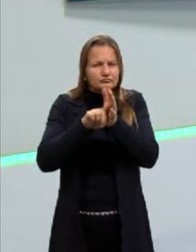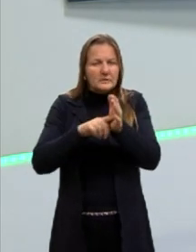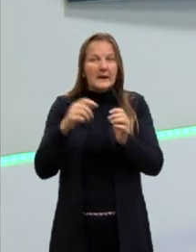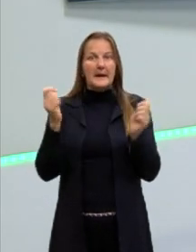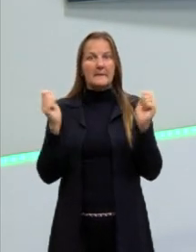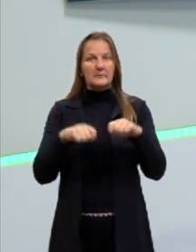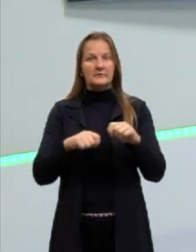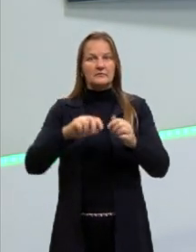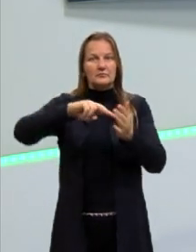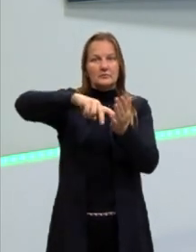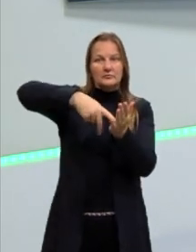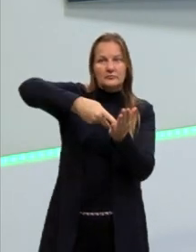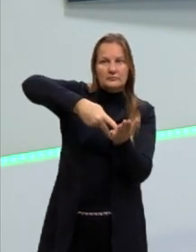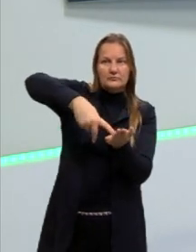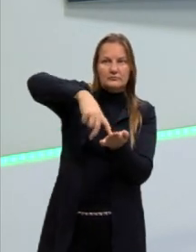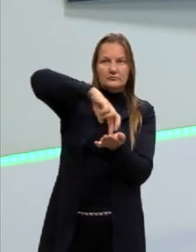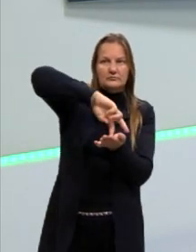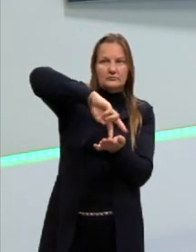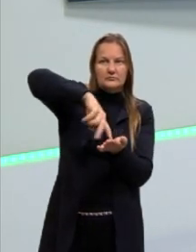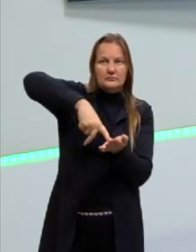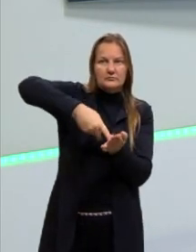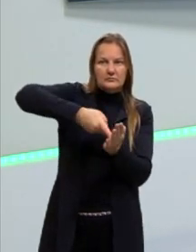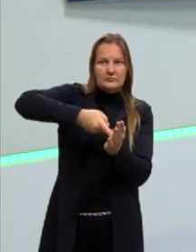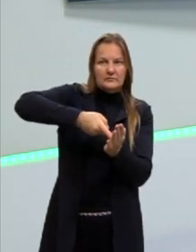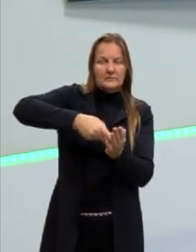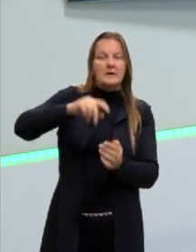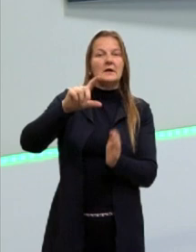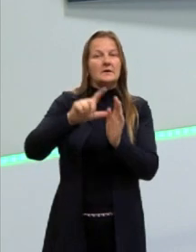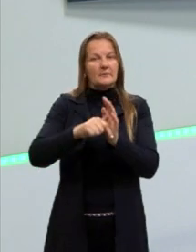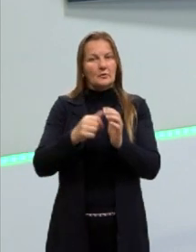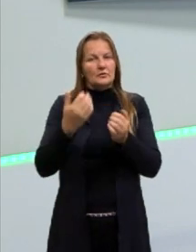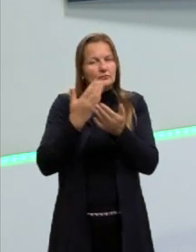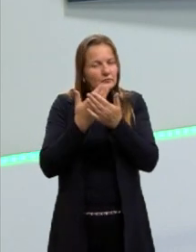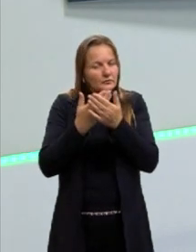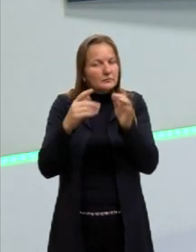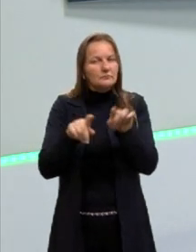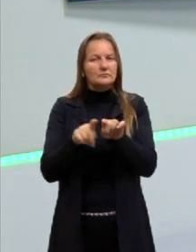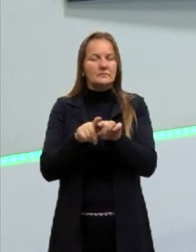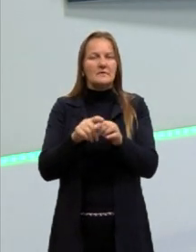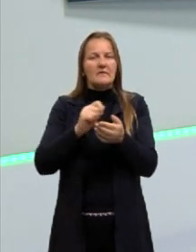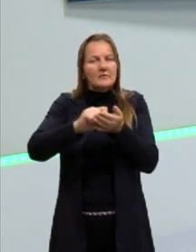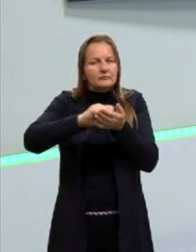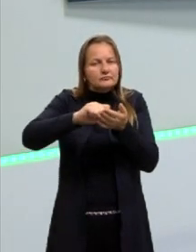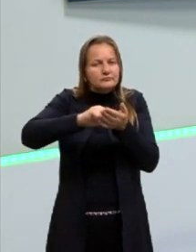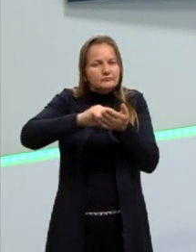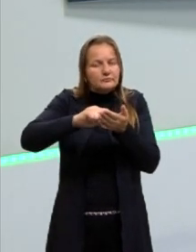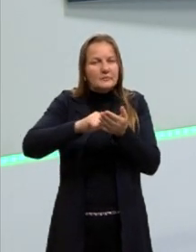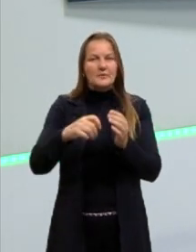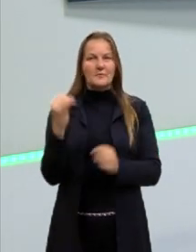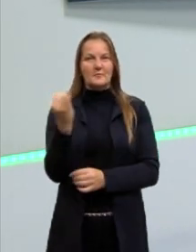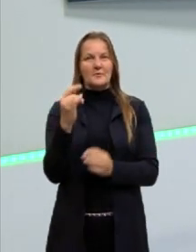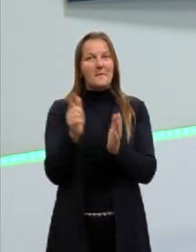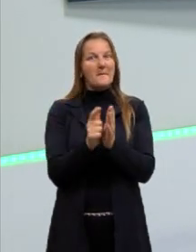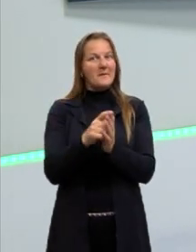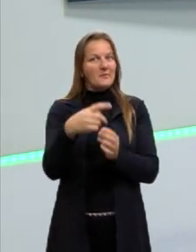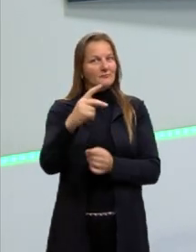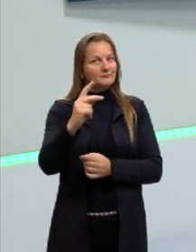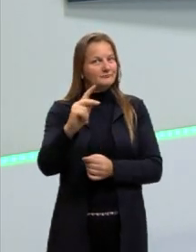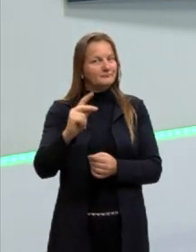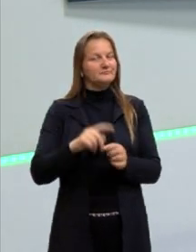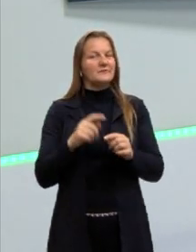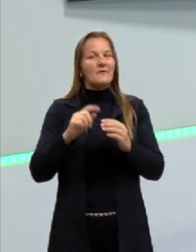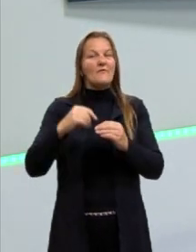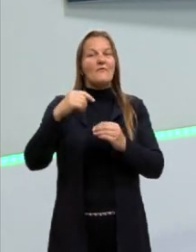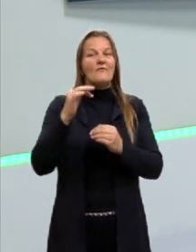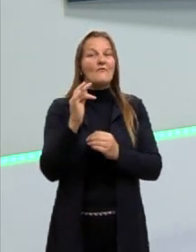circunferências que nós vamos ver a seguir. Então, sempre vai anotando as informações importantes, mas aí nas próximas